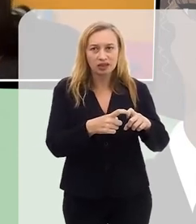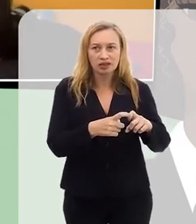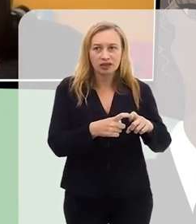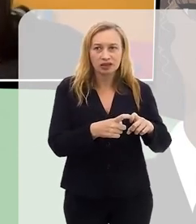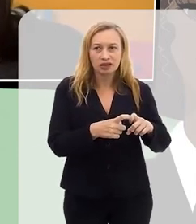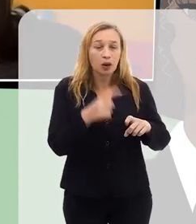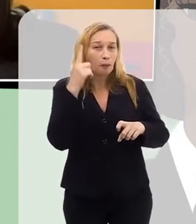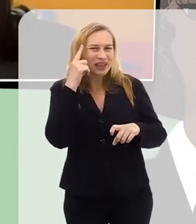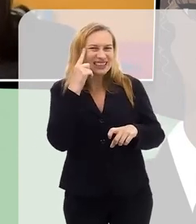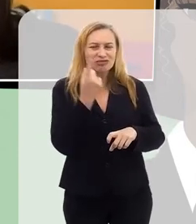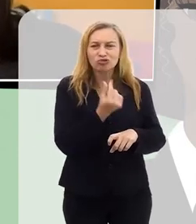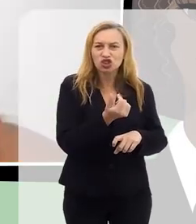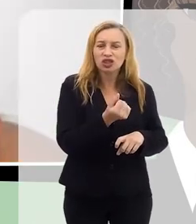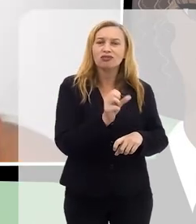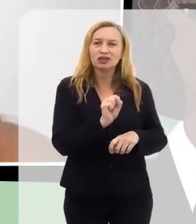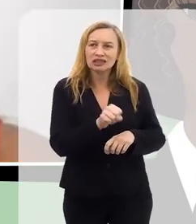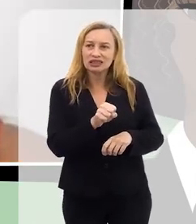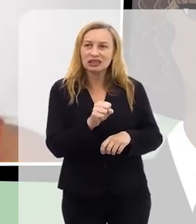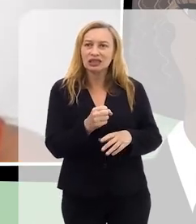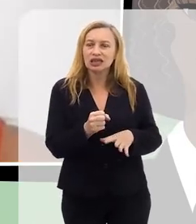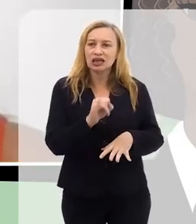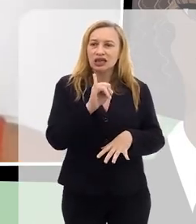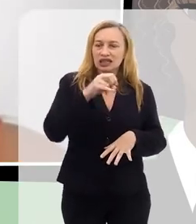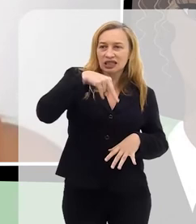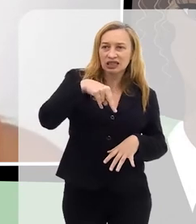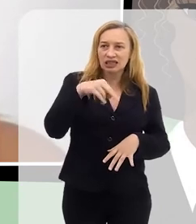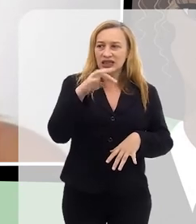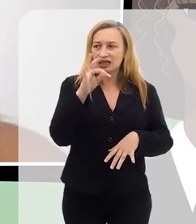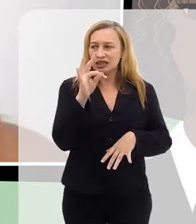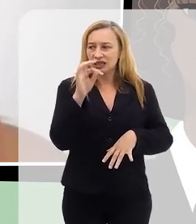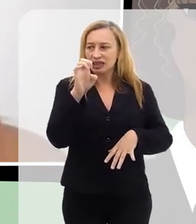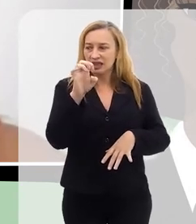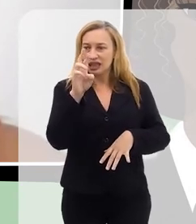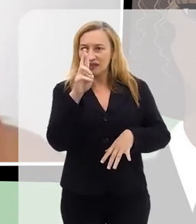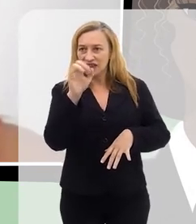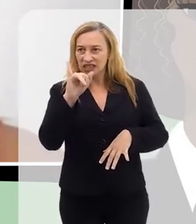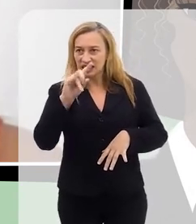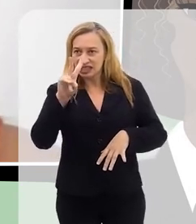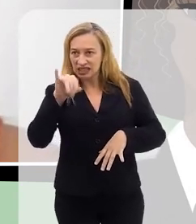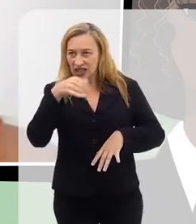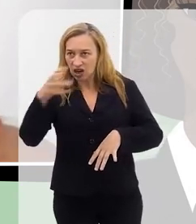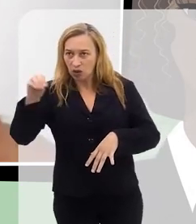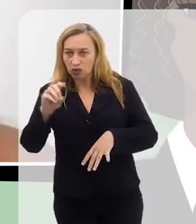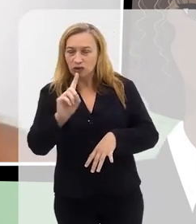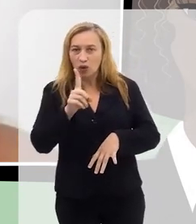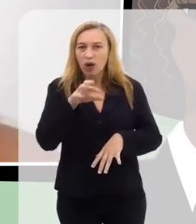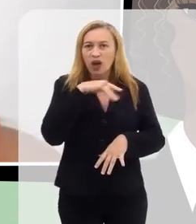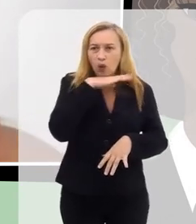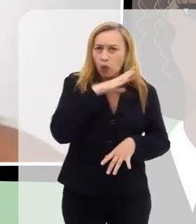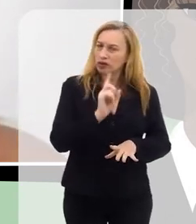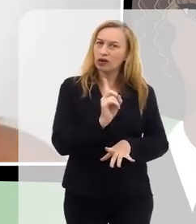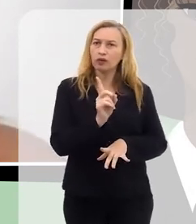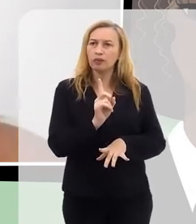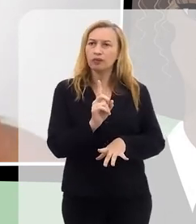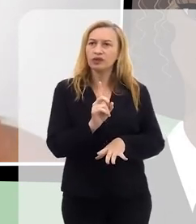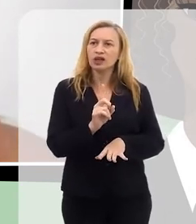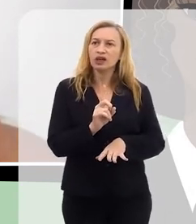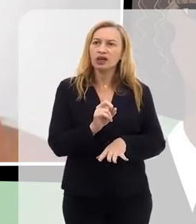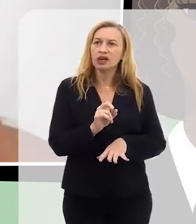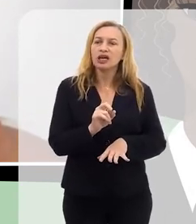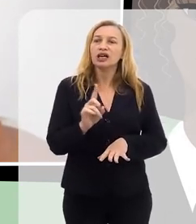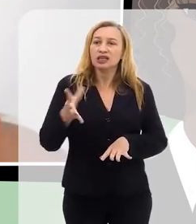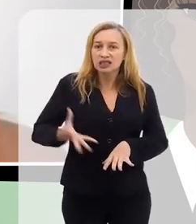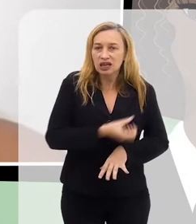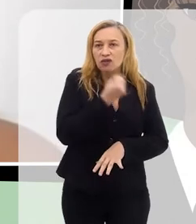intervencionistas, né, e a intervenção, acho que cabe a gente falar sobre isso, a intervenção não é algo ruim, Marieta, a